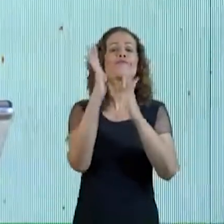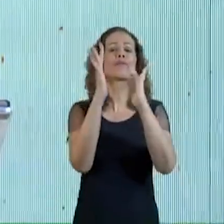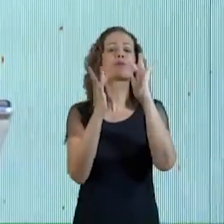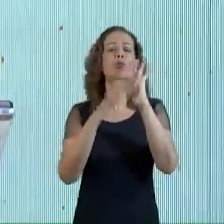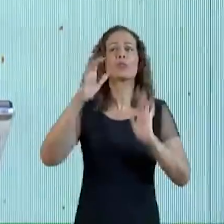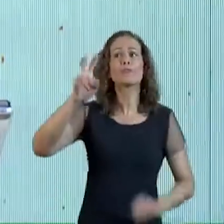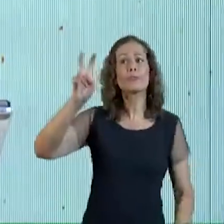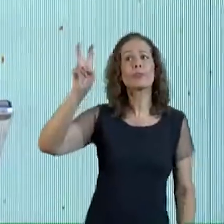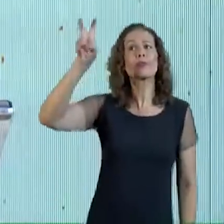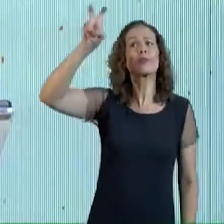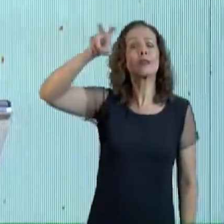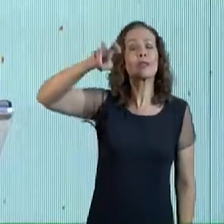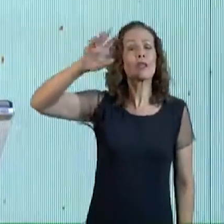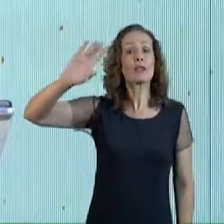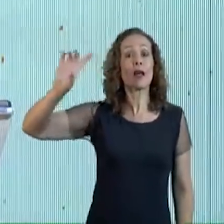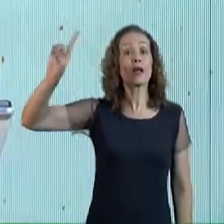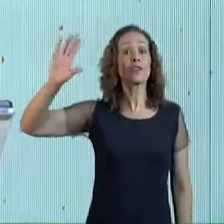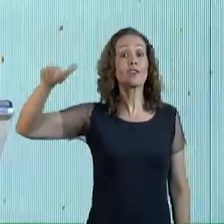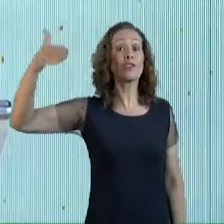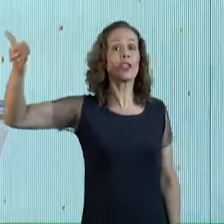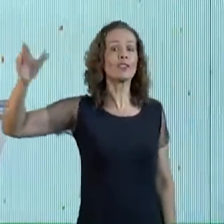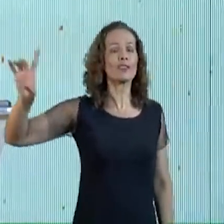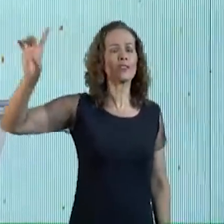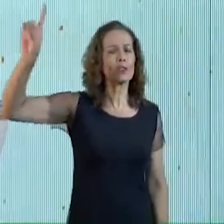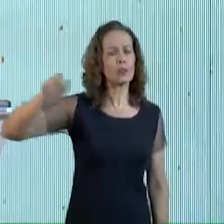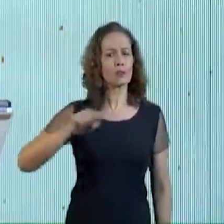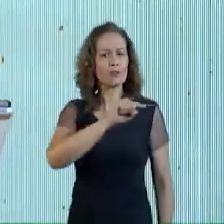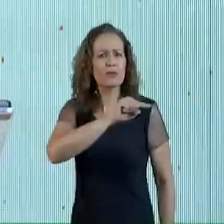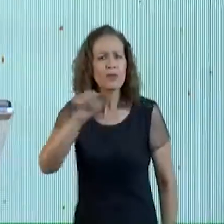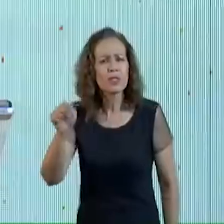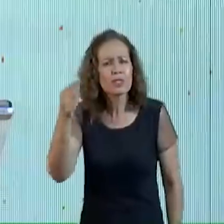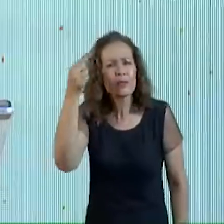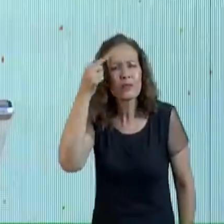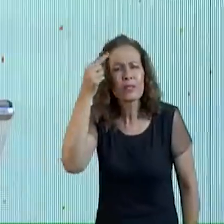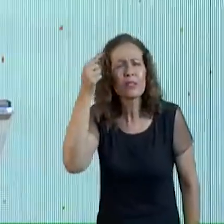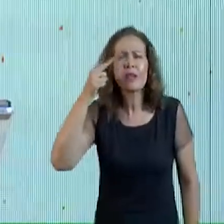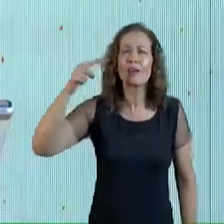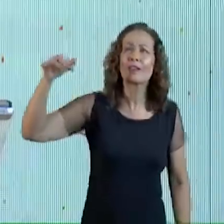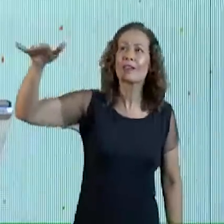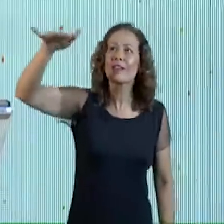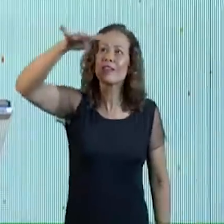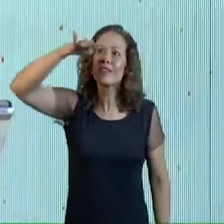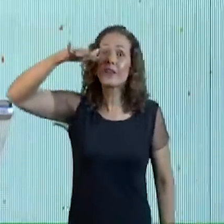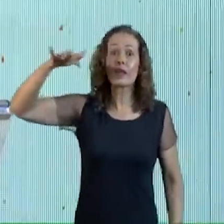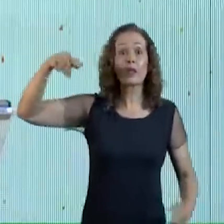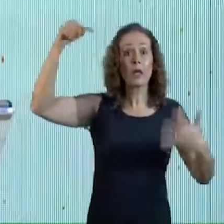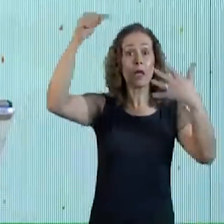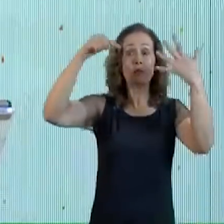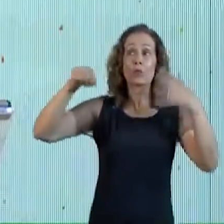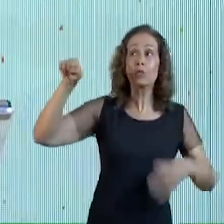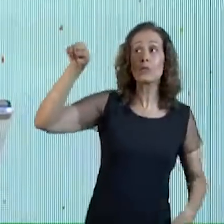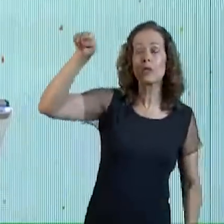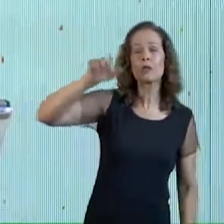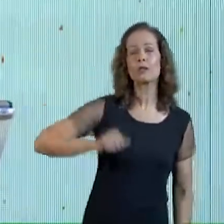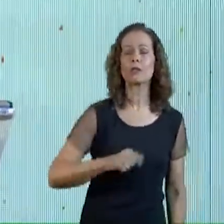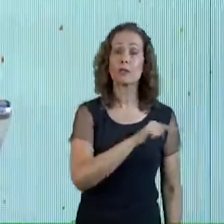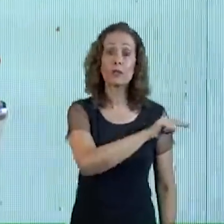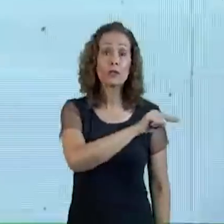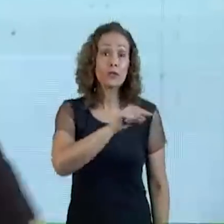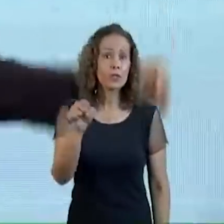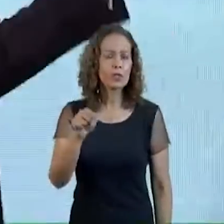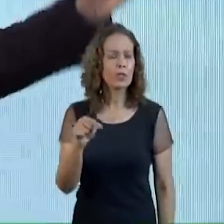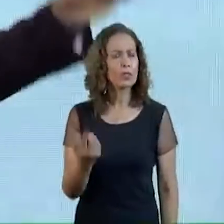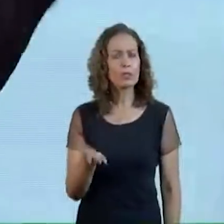Alto E não nas coisas Terrenas Pois vocês Morreram E agora a sua vida Está escondida Com Cristo